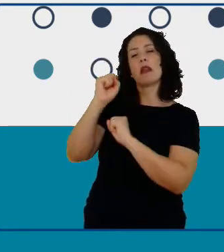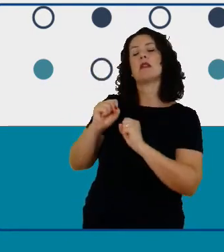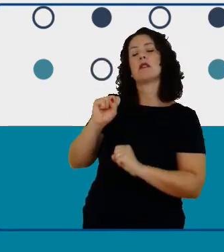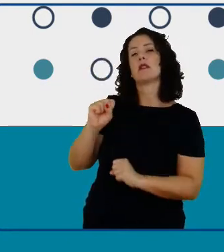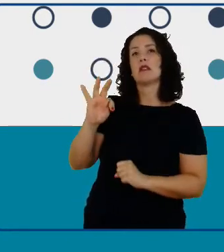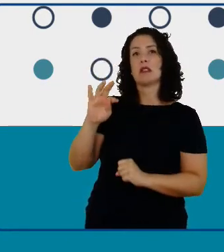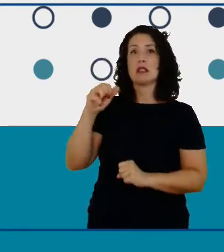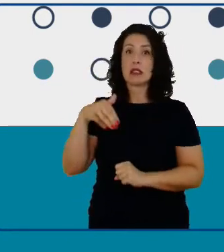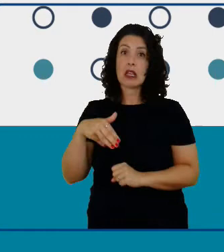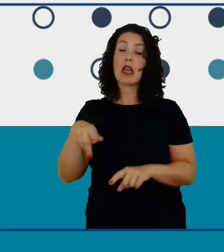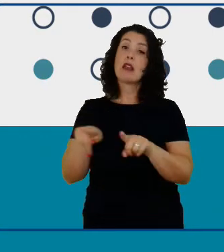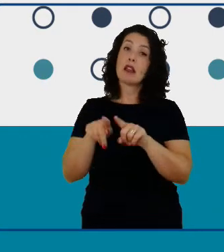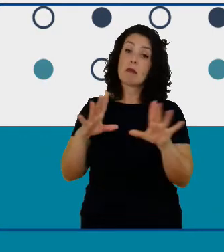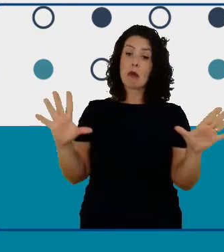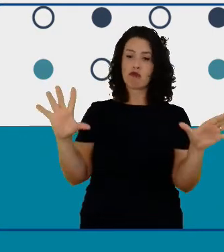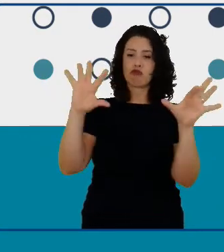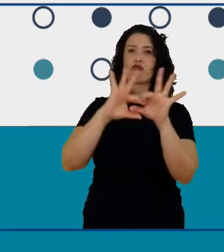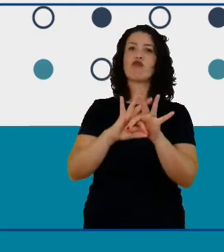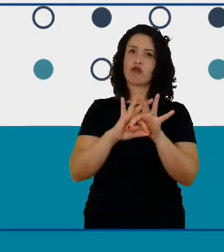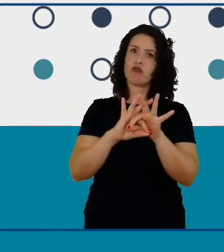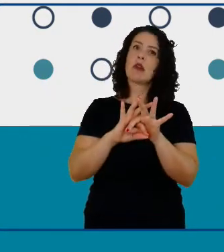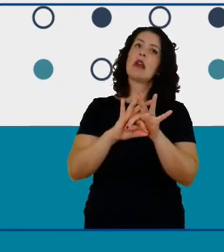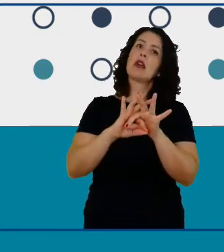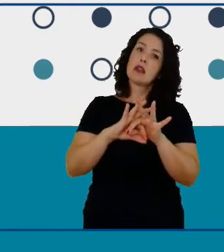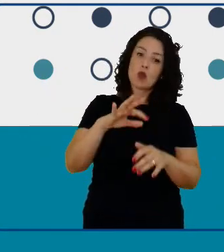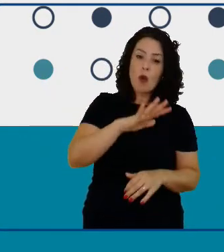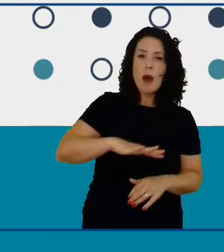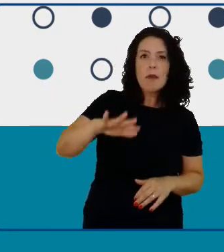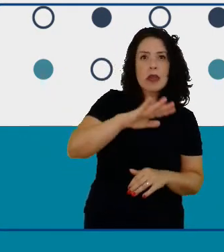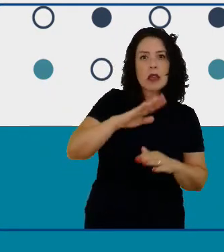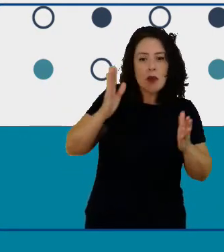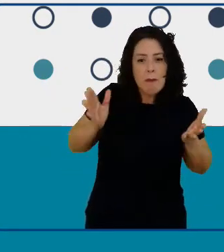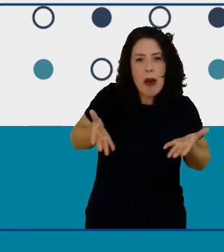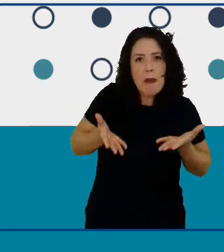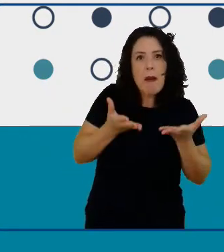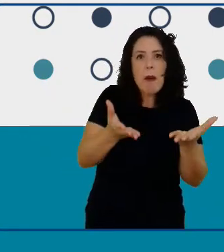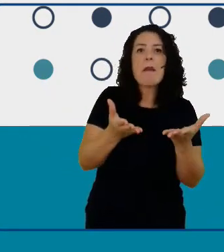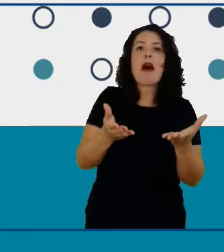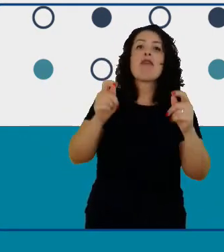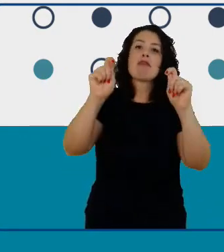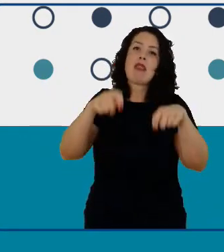esse tipo de parceria e esse tipo de ambiente vamos